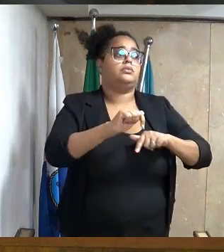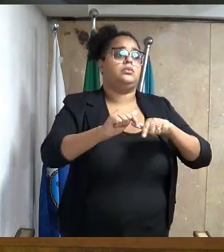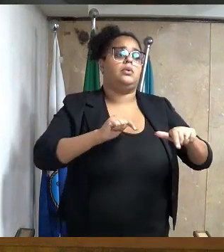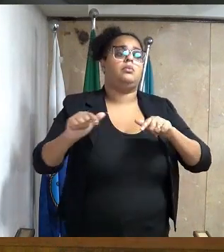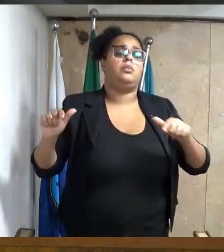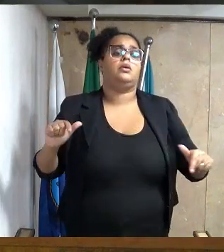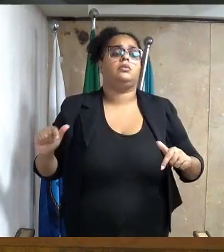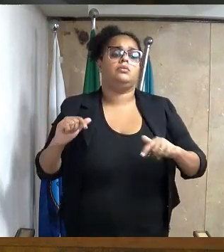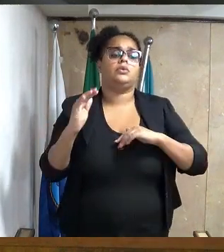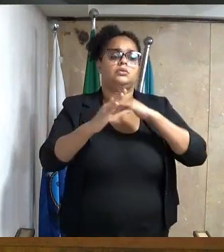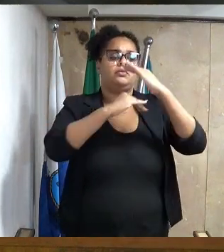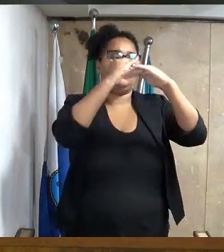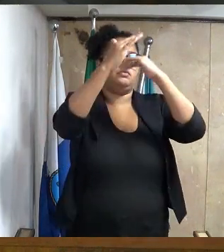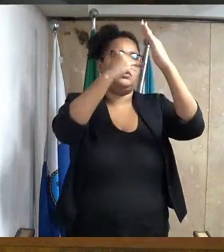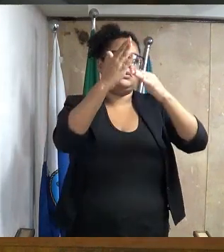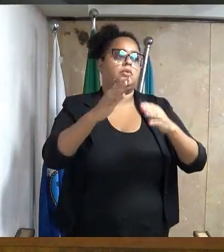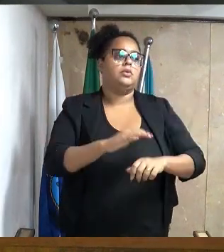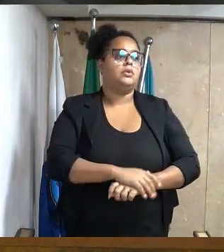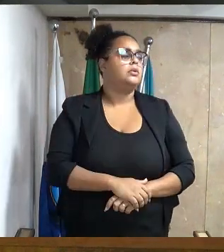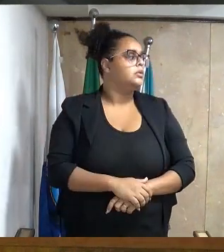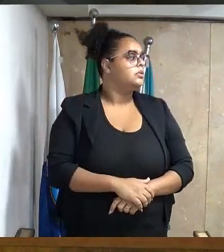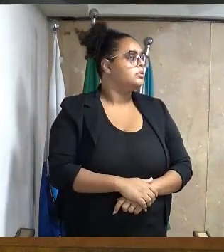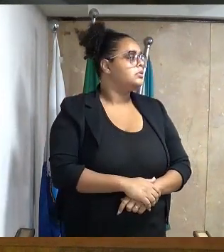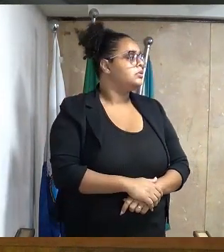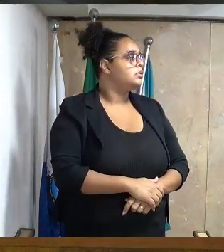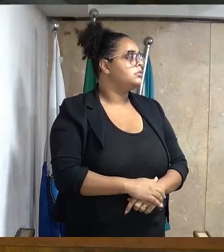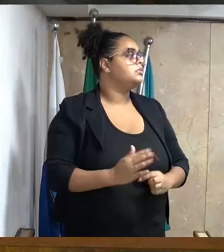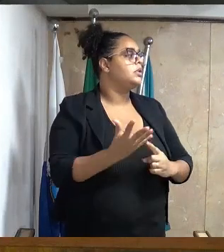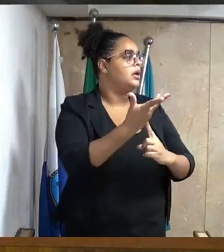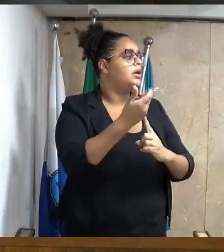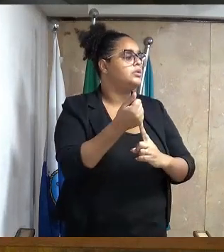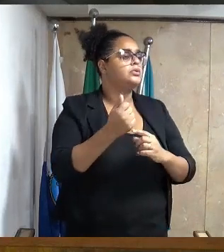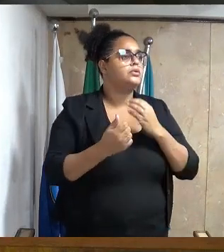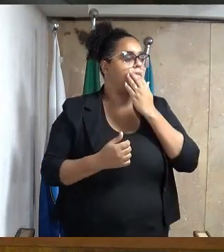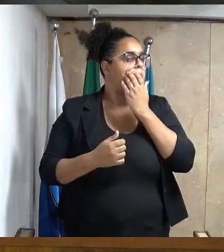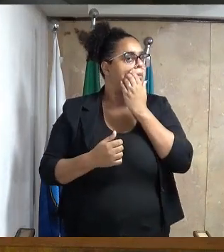quem vem desenvolvendo em prol da arte.